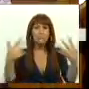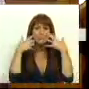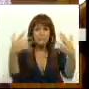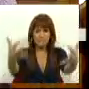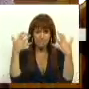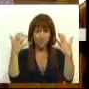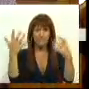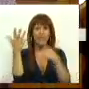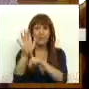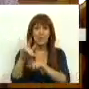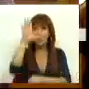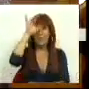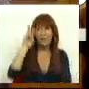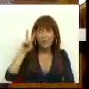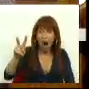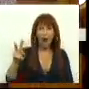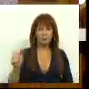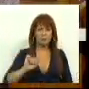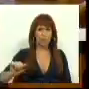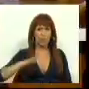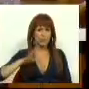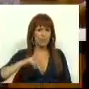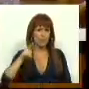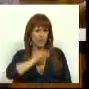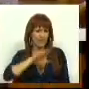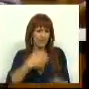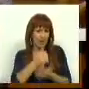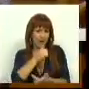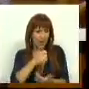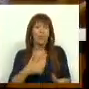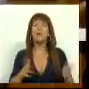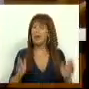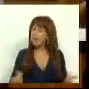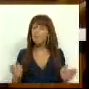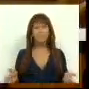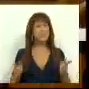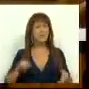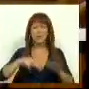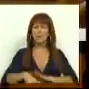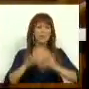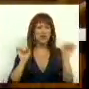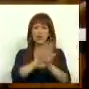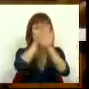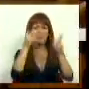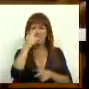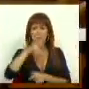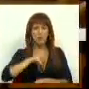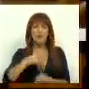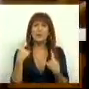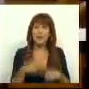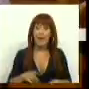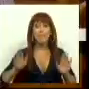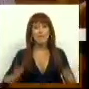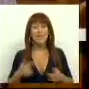notada designadamente para o Governo, contra a privatização da água. E para isso é necessário um profundo esclarecimento dos portugueses, eu já